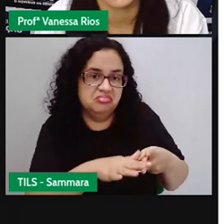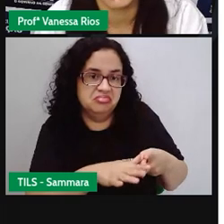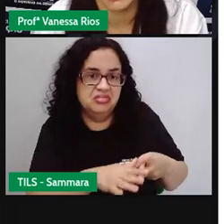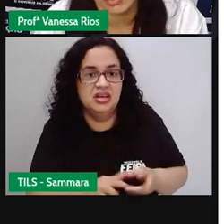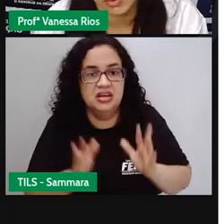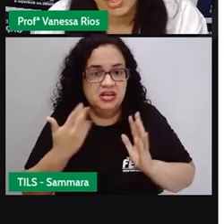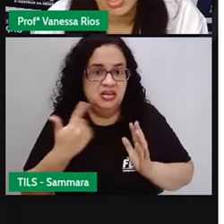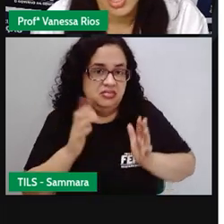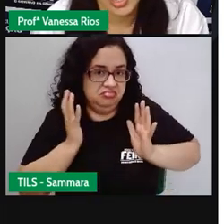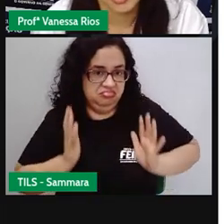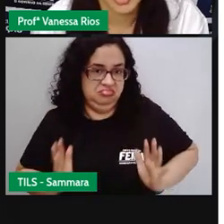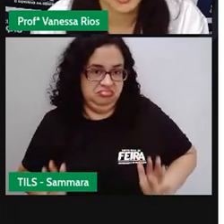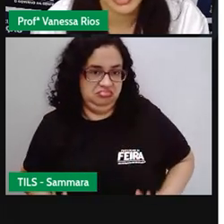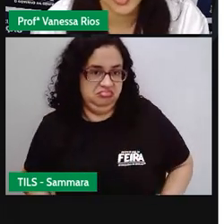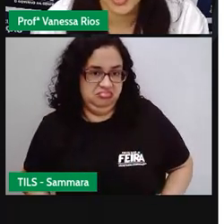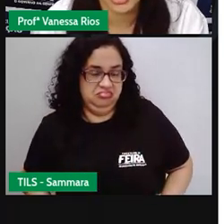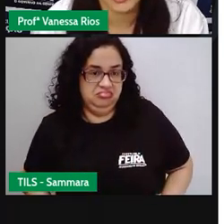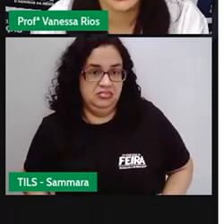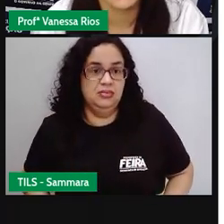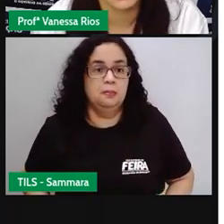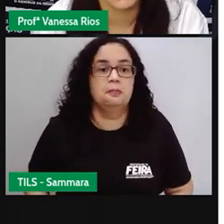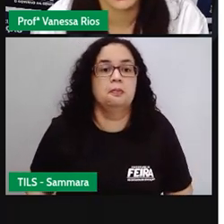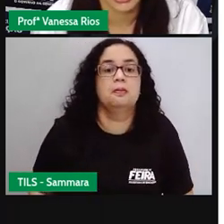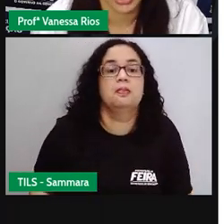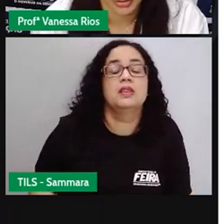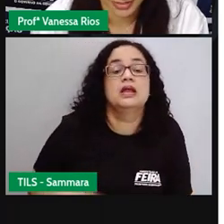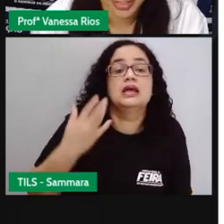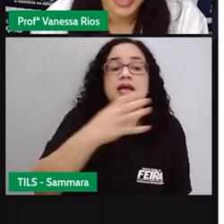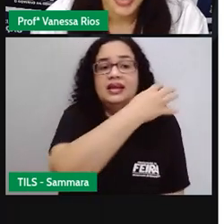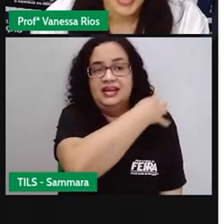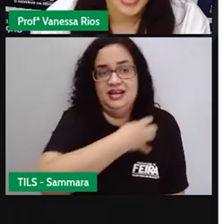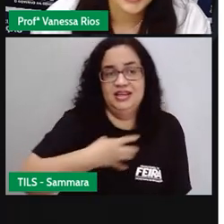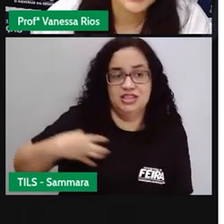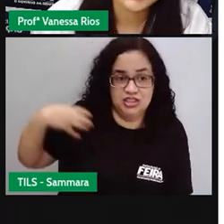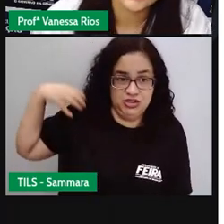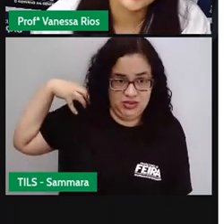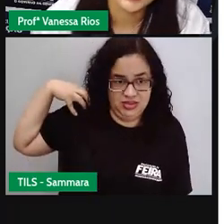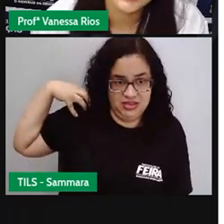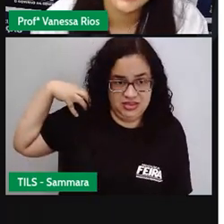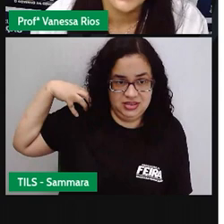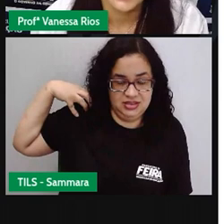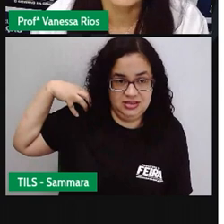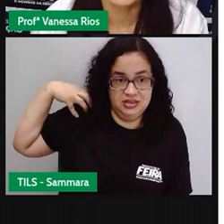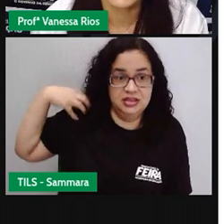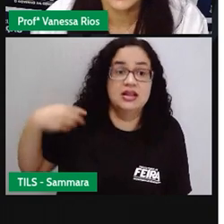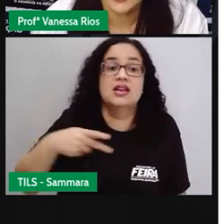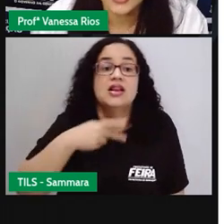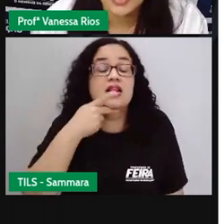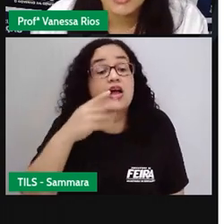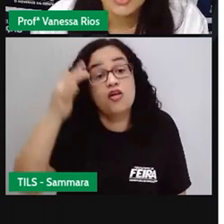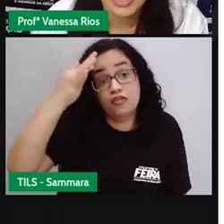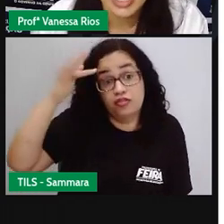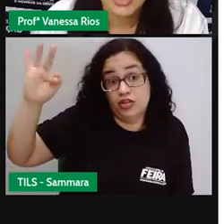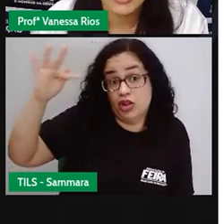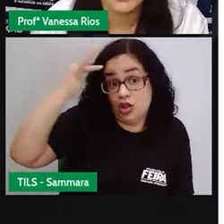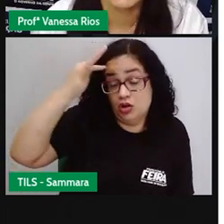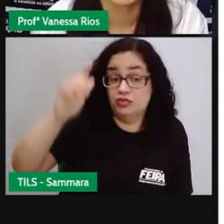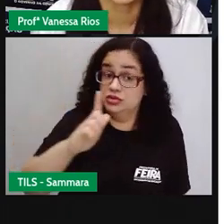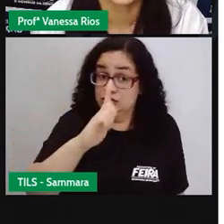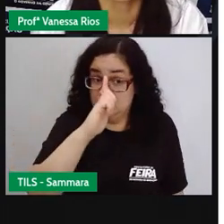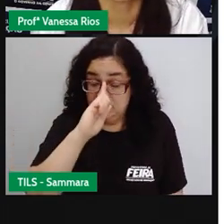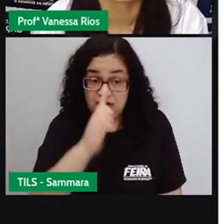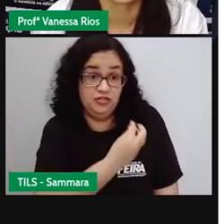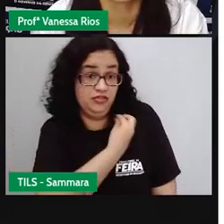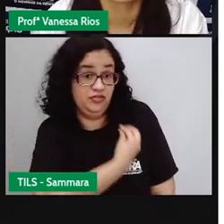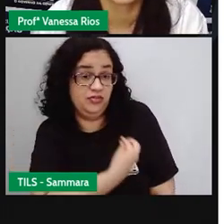governos impuros. Ah, para explicar um pouquinho aí quem é Aristóteles. Aristóteles é um filósofo grego